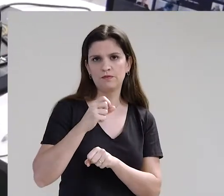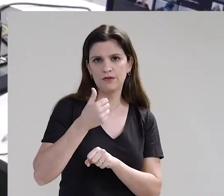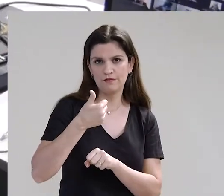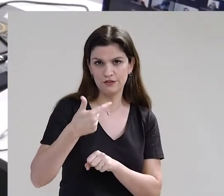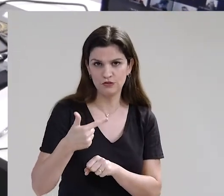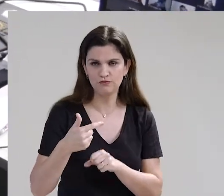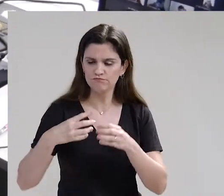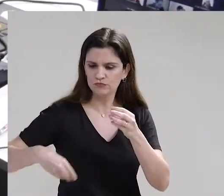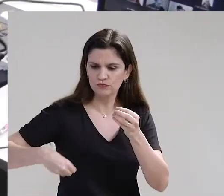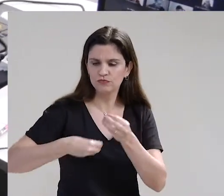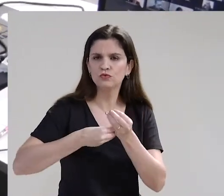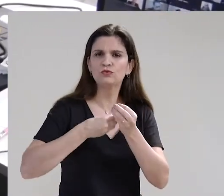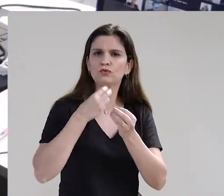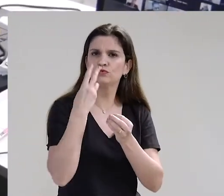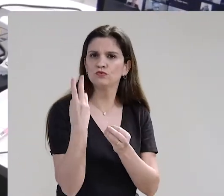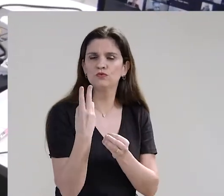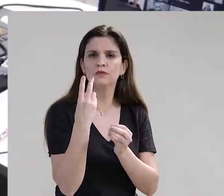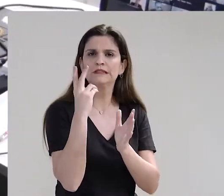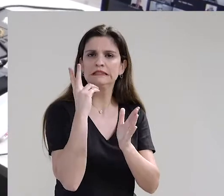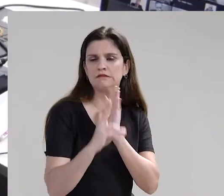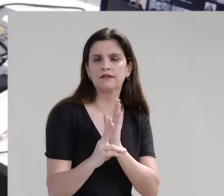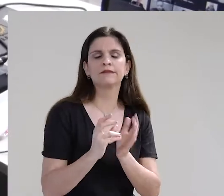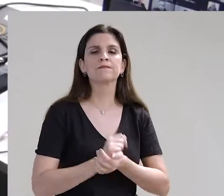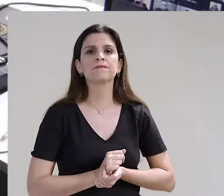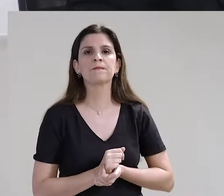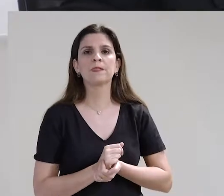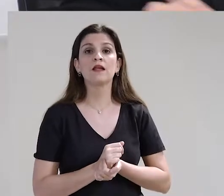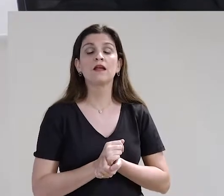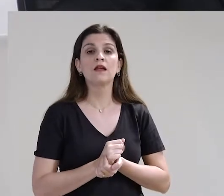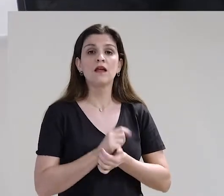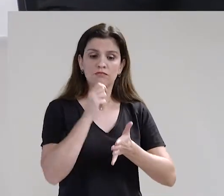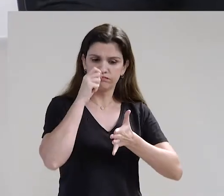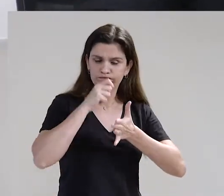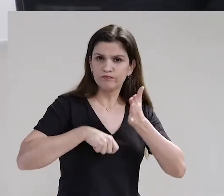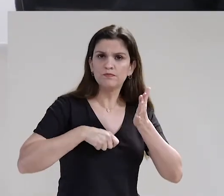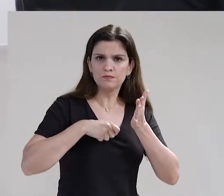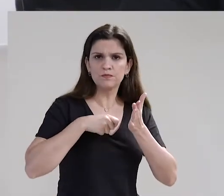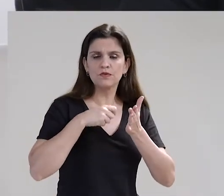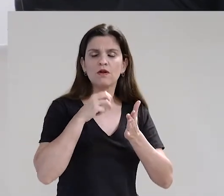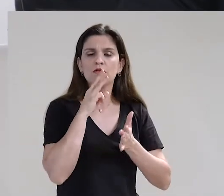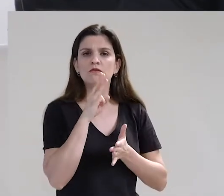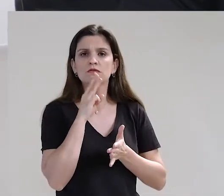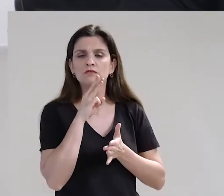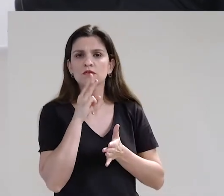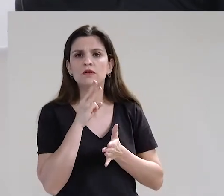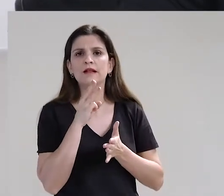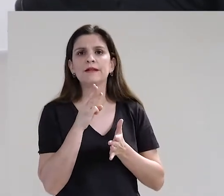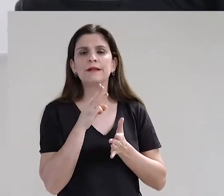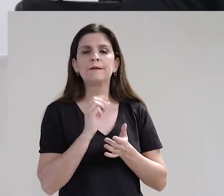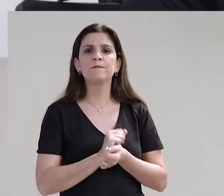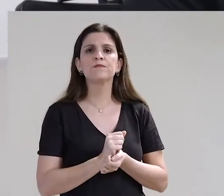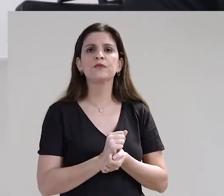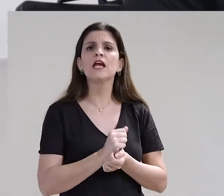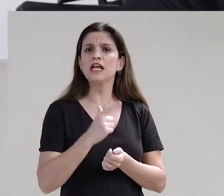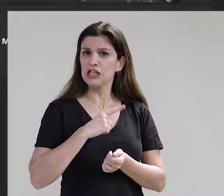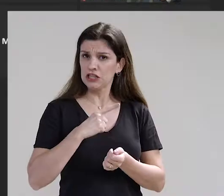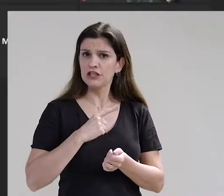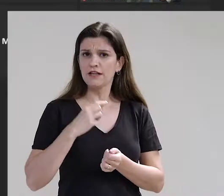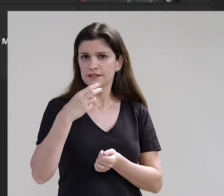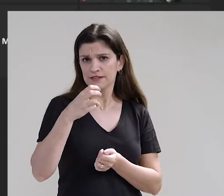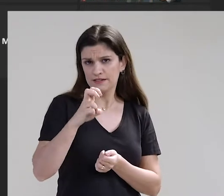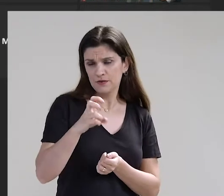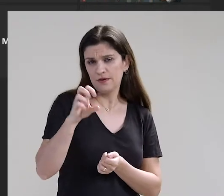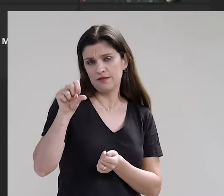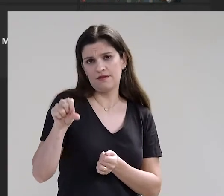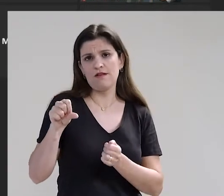de 2021. São duas emendas vetadas. O prefeito Marquinhos Trades sancionou a lei de diretrizes orçamentárias com